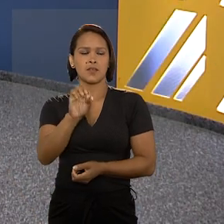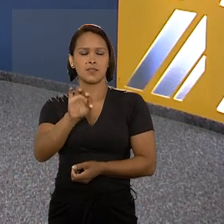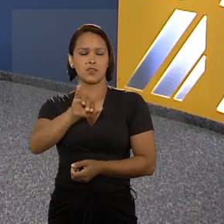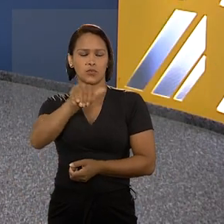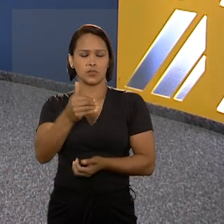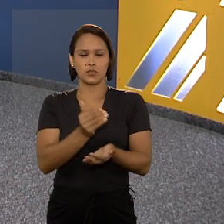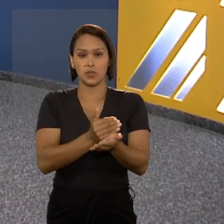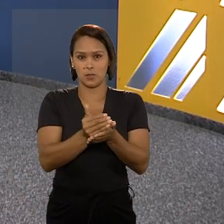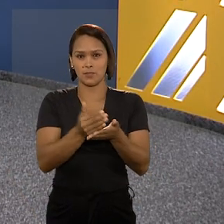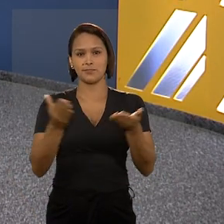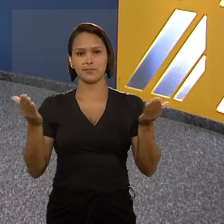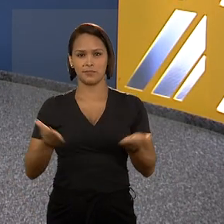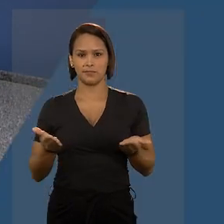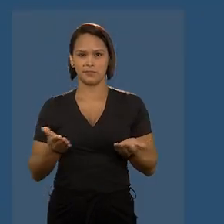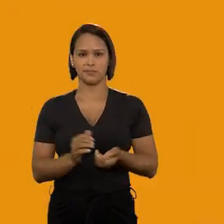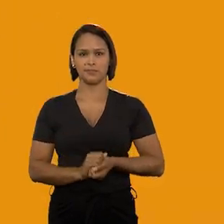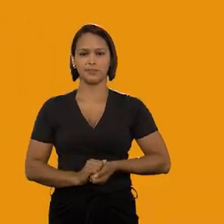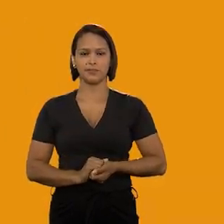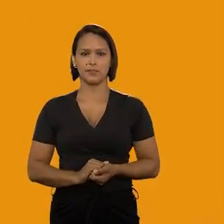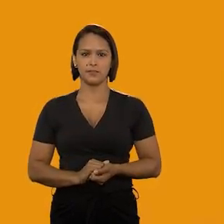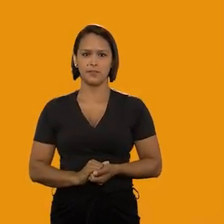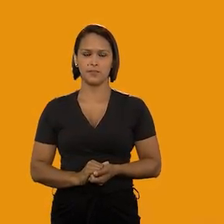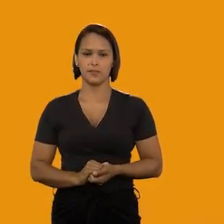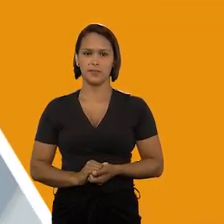STJ Notícias começa agora.